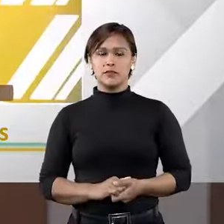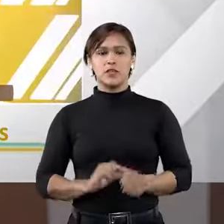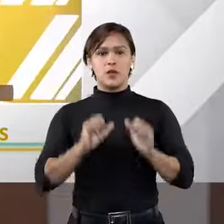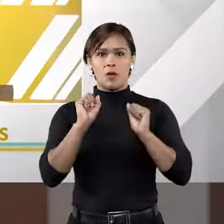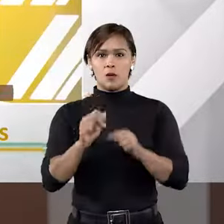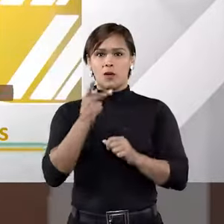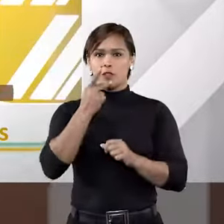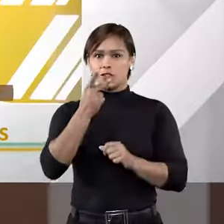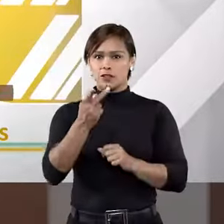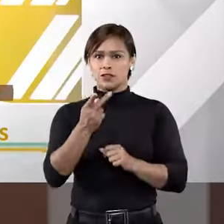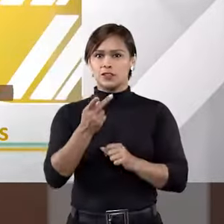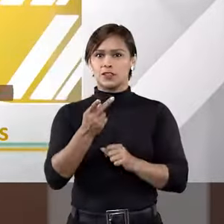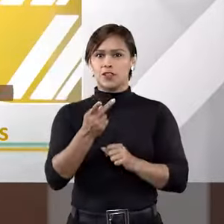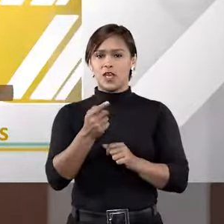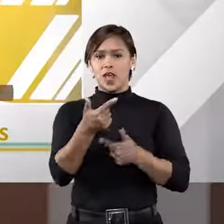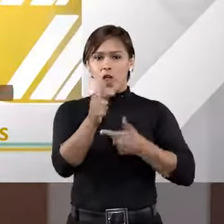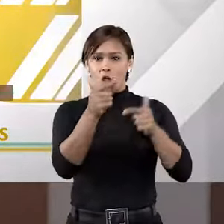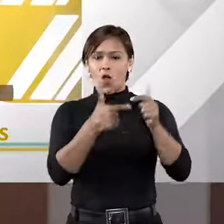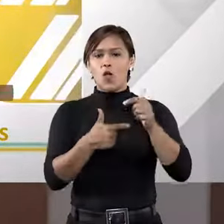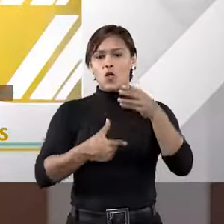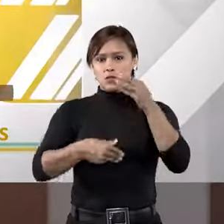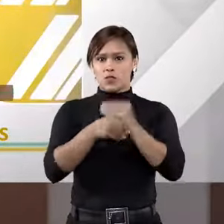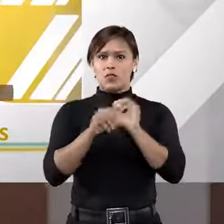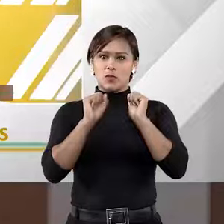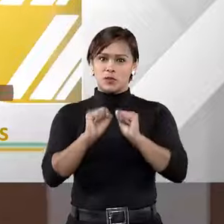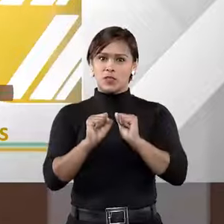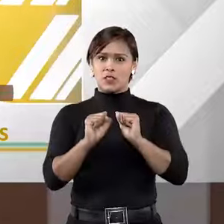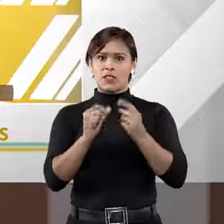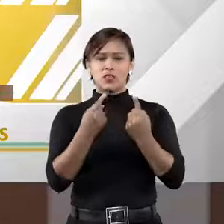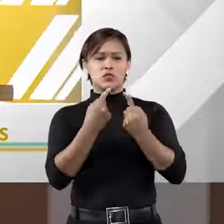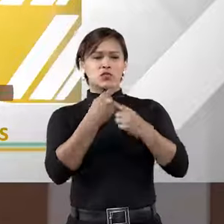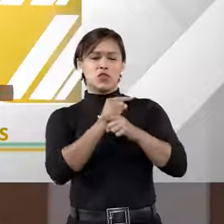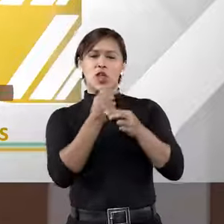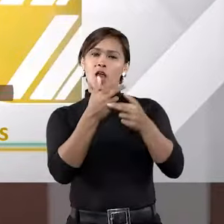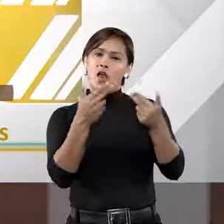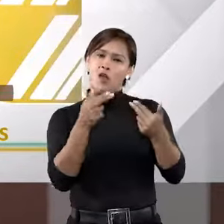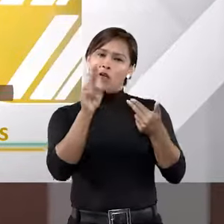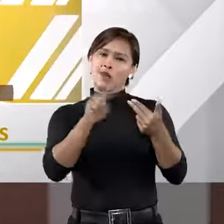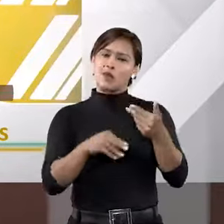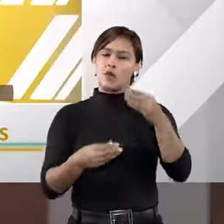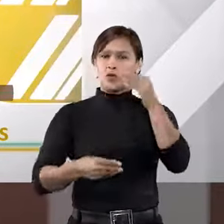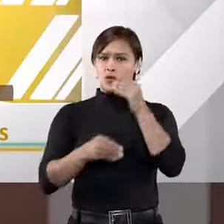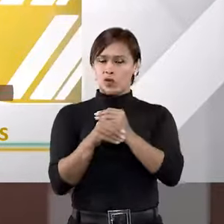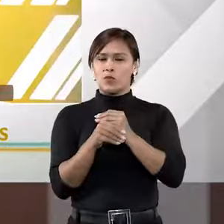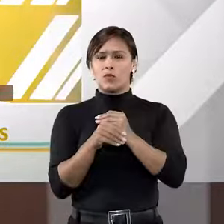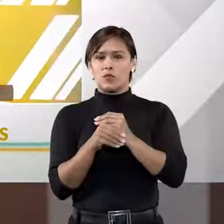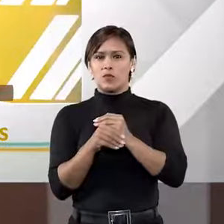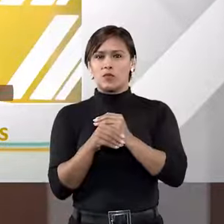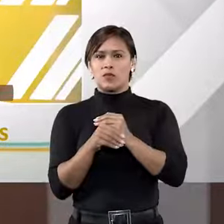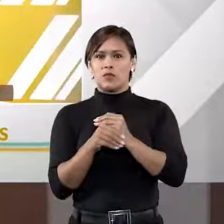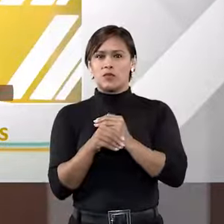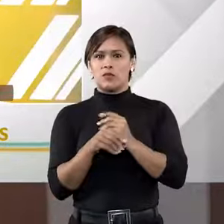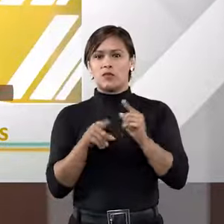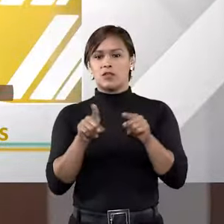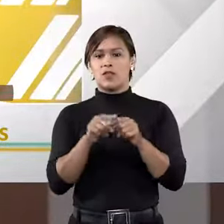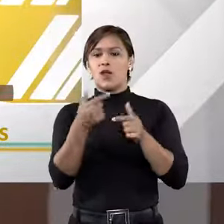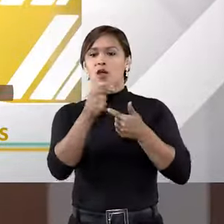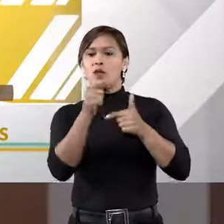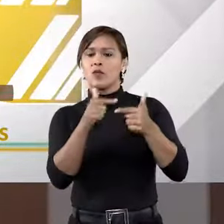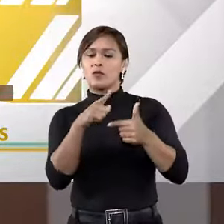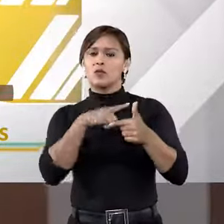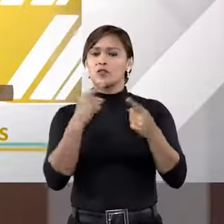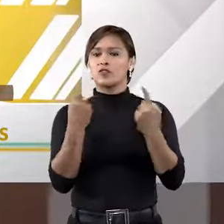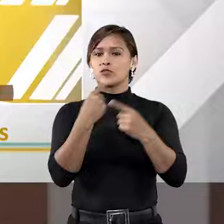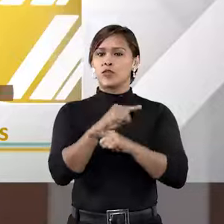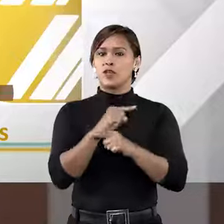Posso fazer algumas ponderações? Não vou ser de discordância. Algumas são de complemento, talvez alguma ali tenha alguma